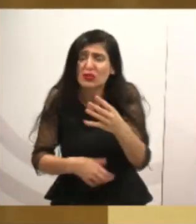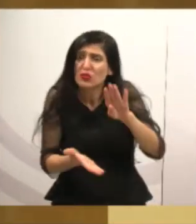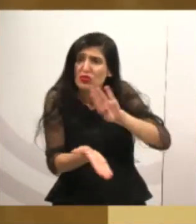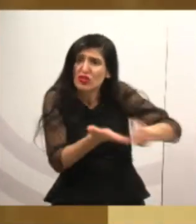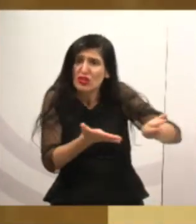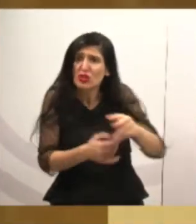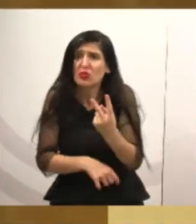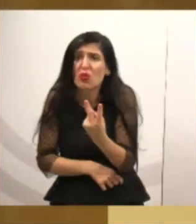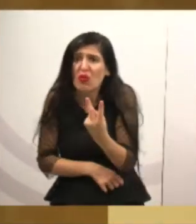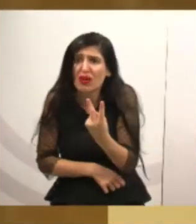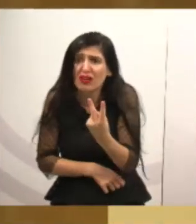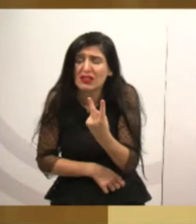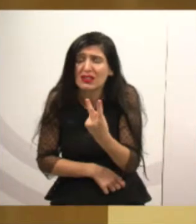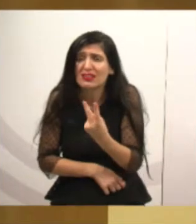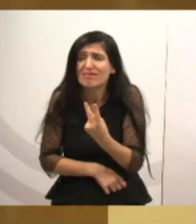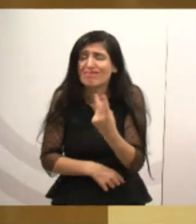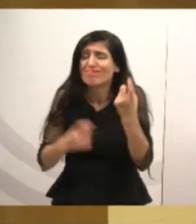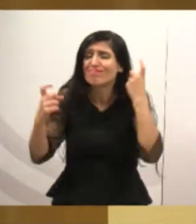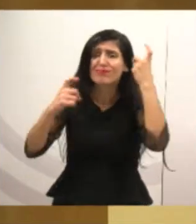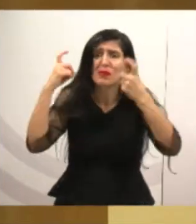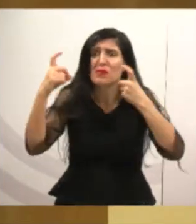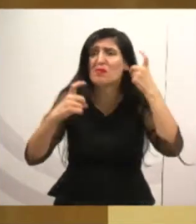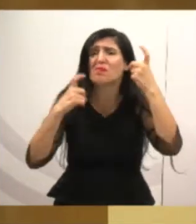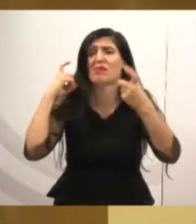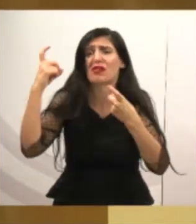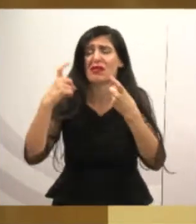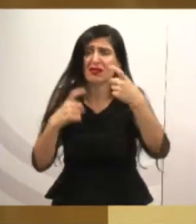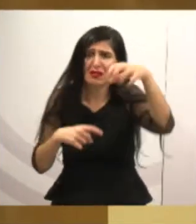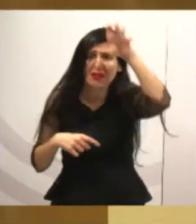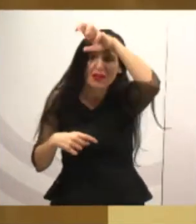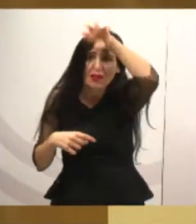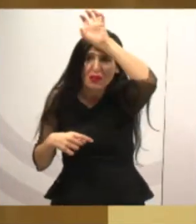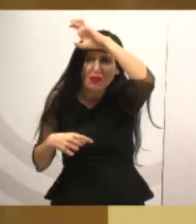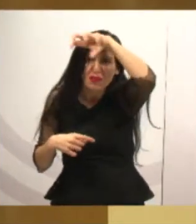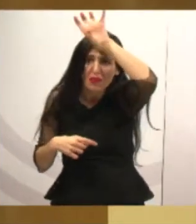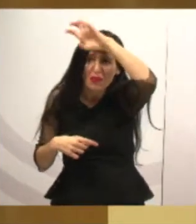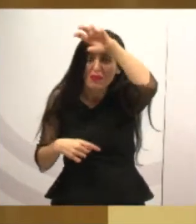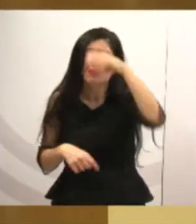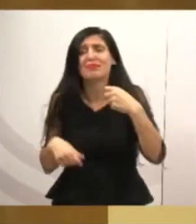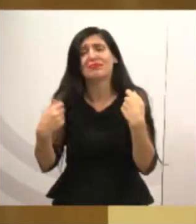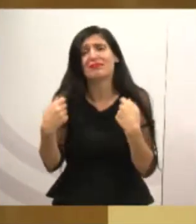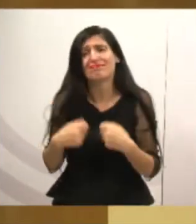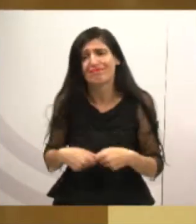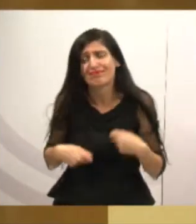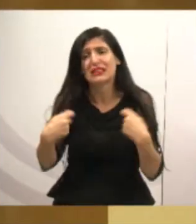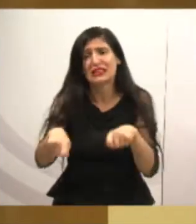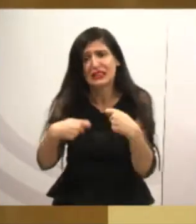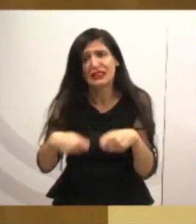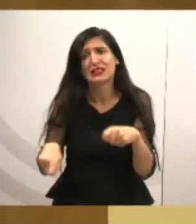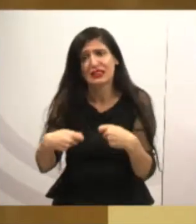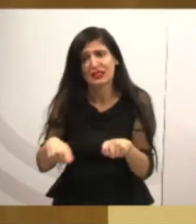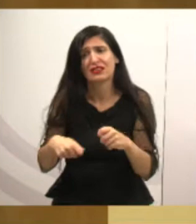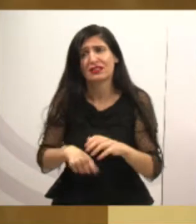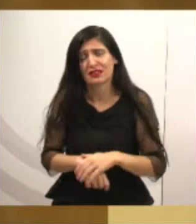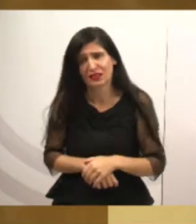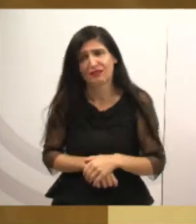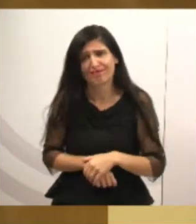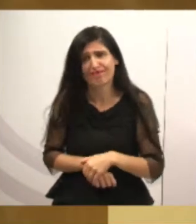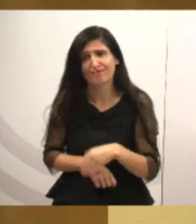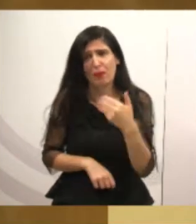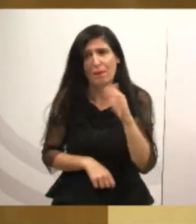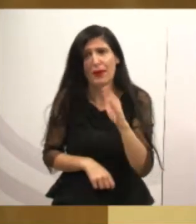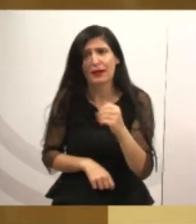a retirada desses veículos. A gente espera, assim, o mais breve possível, a retornada desses